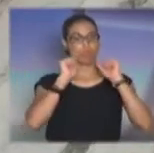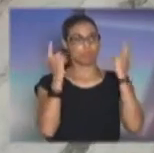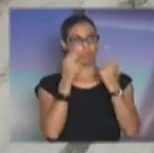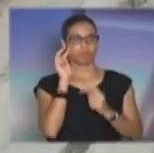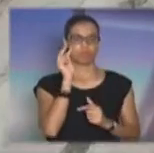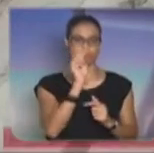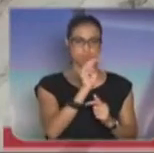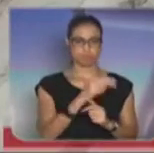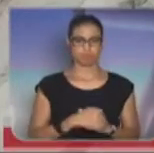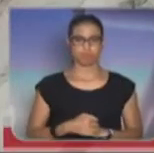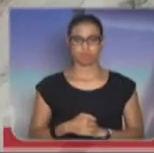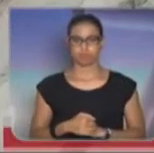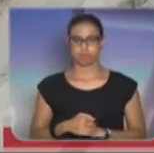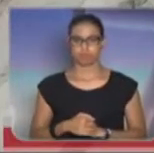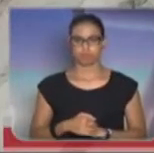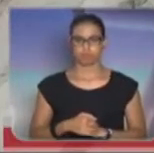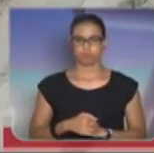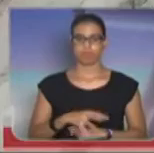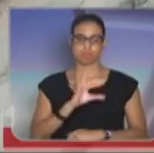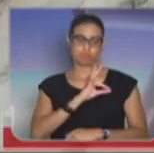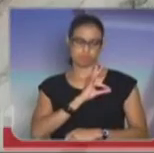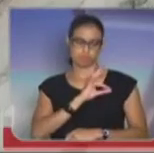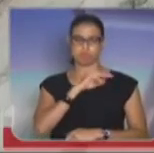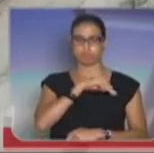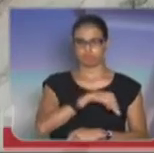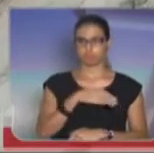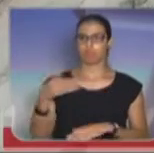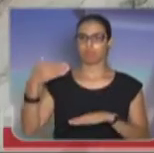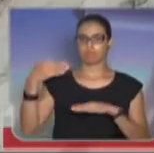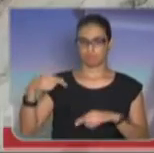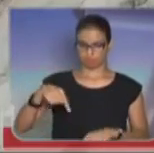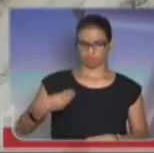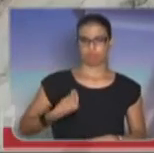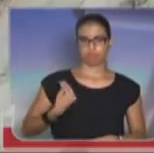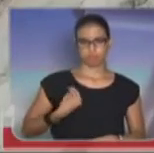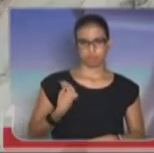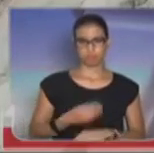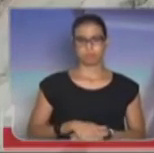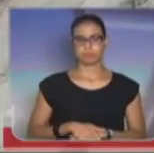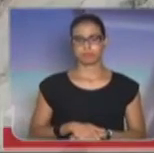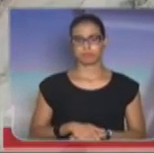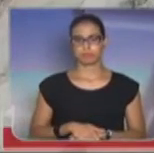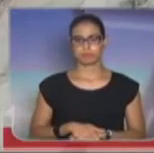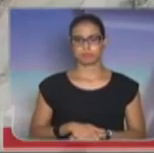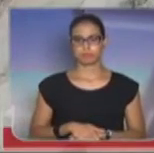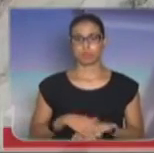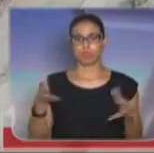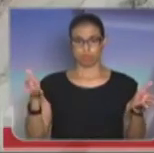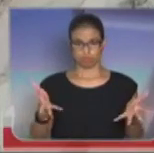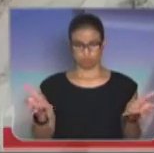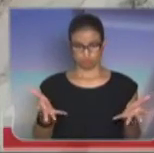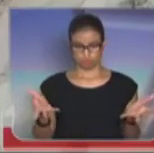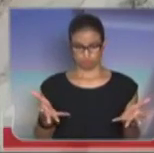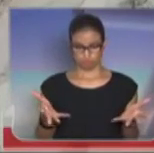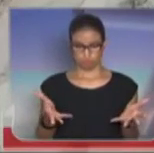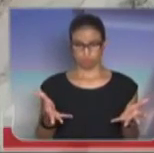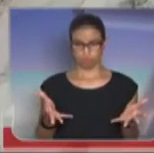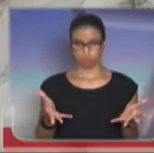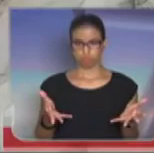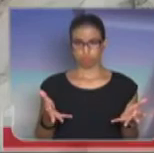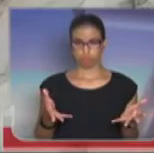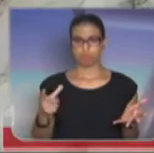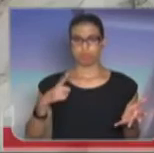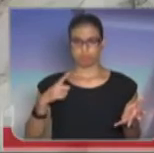aos policiais militares aqui presentes. Senhor Presidente, hoje nós tivemos a passagem de